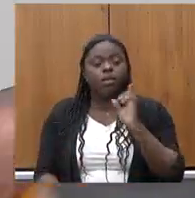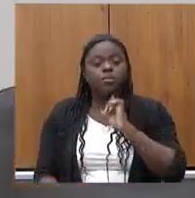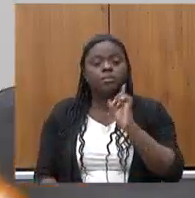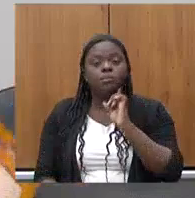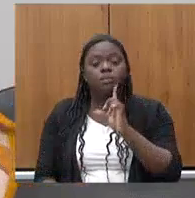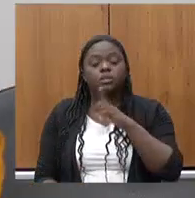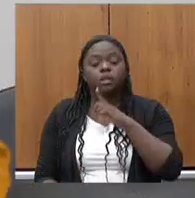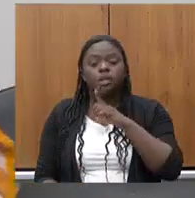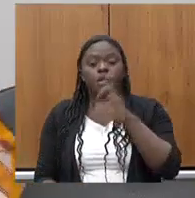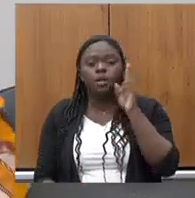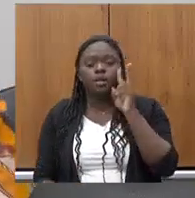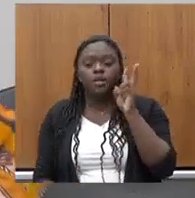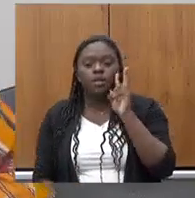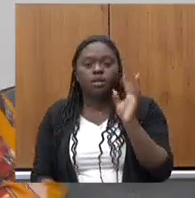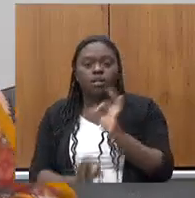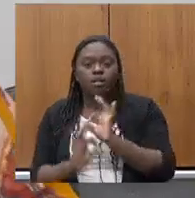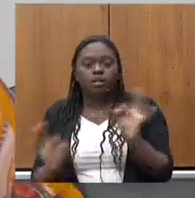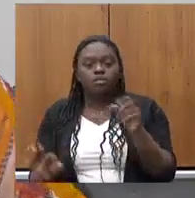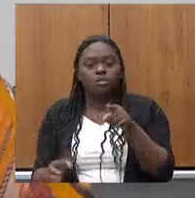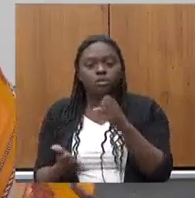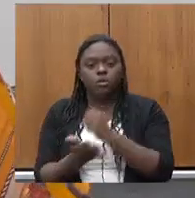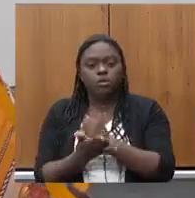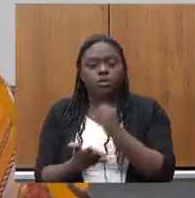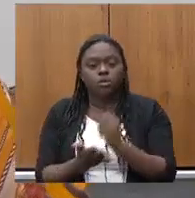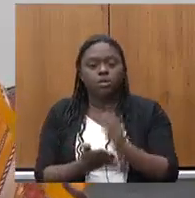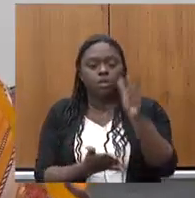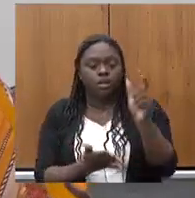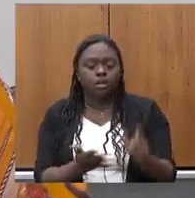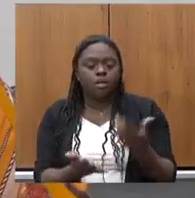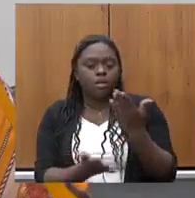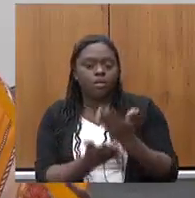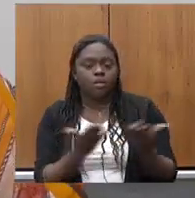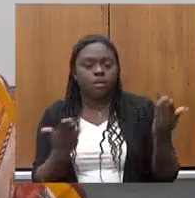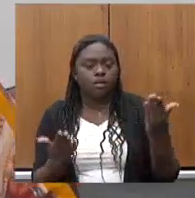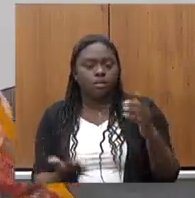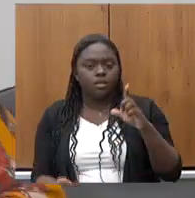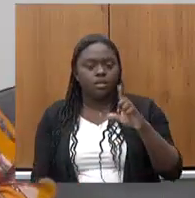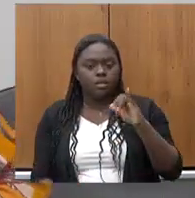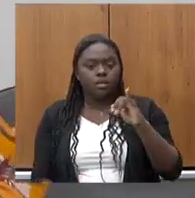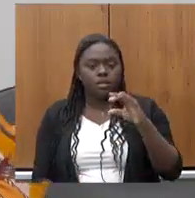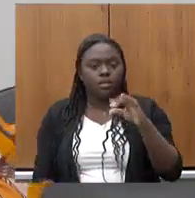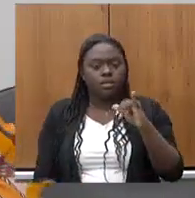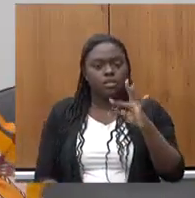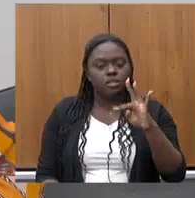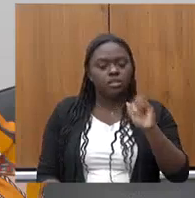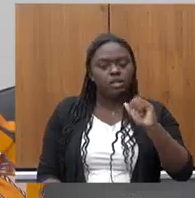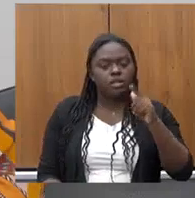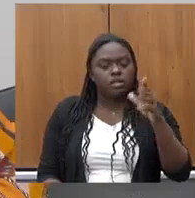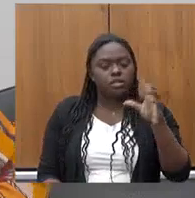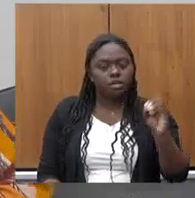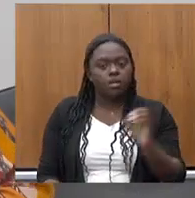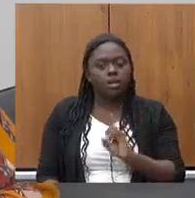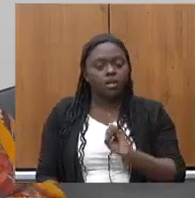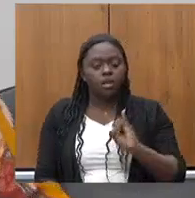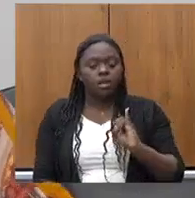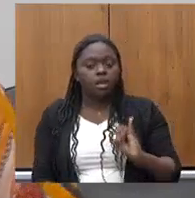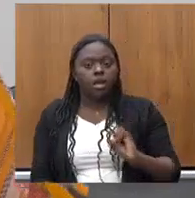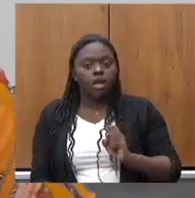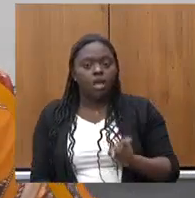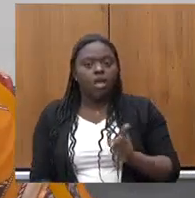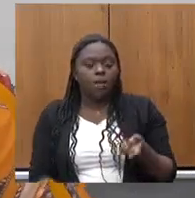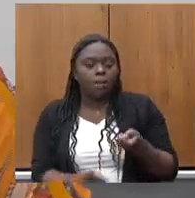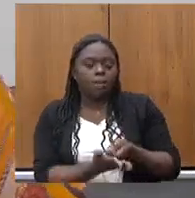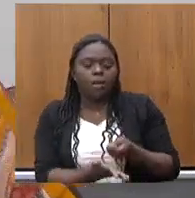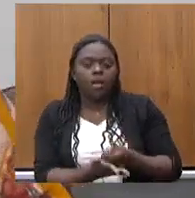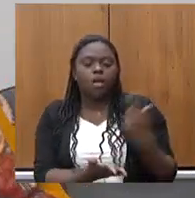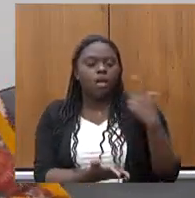caso fantástico você contrata quem perde a licitação sem se importar com o o Estado teve que pagar para quem ganhou a